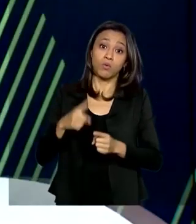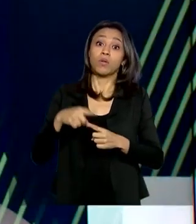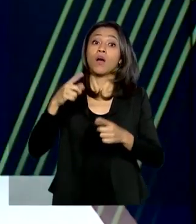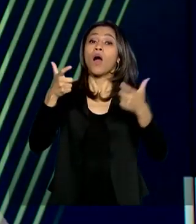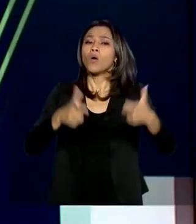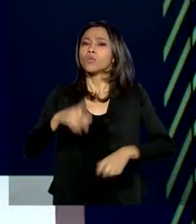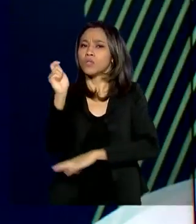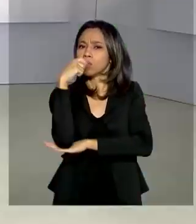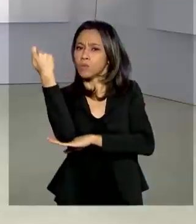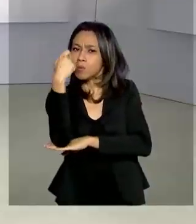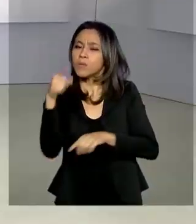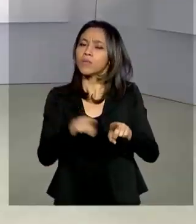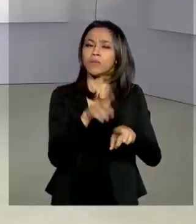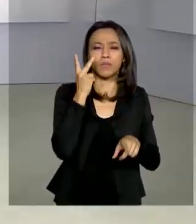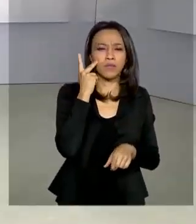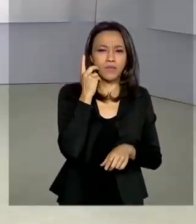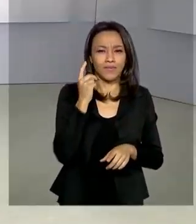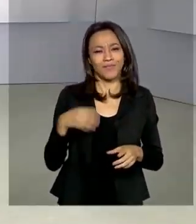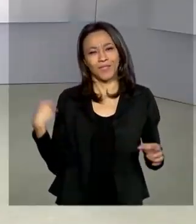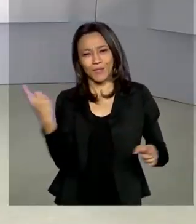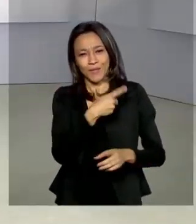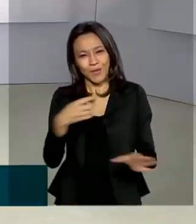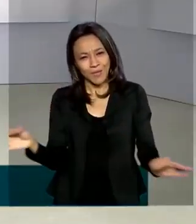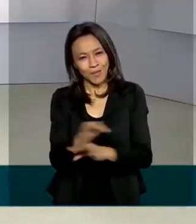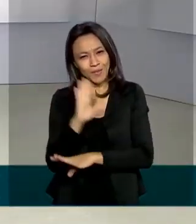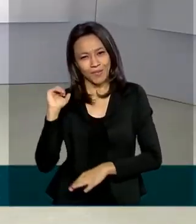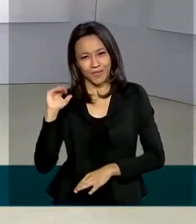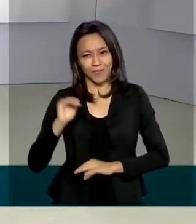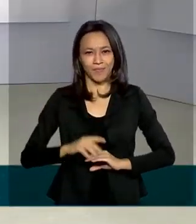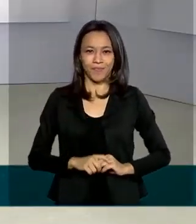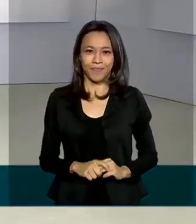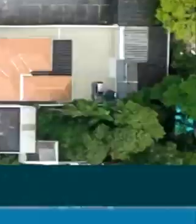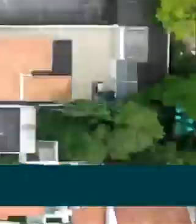Sul e Ceará. A gente fica por aqui. Tchau, tchau.